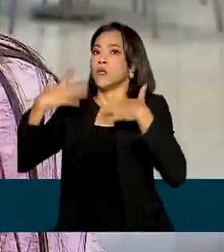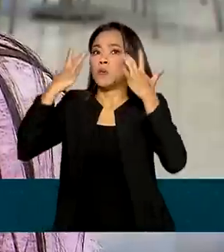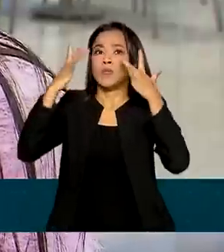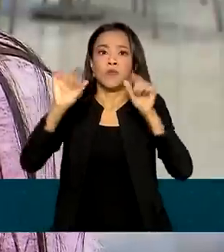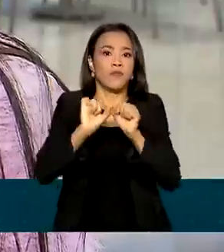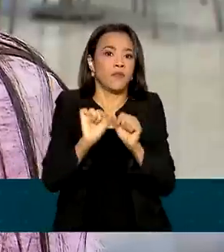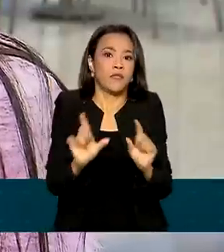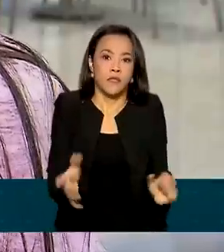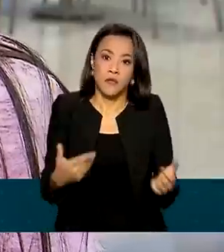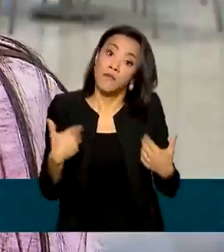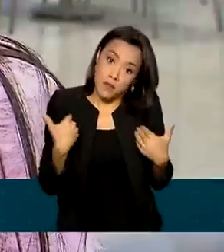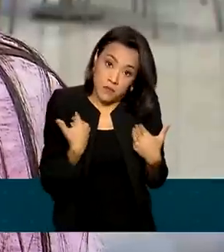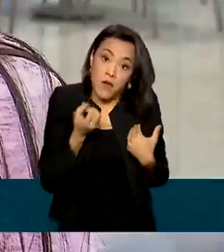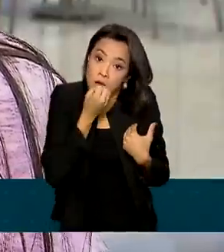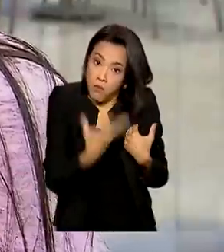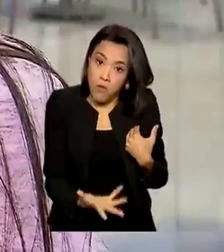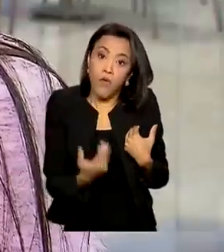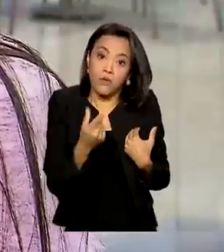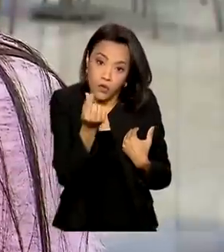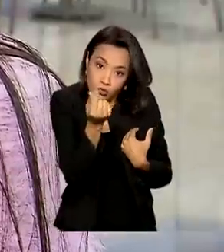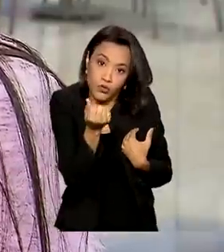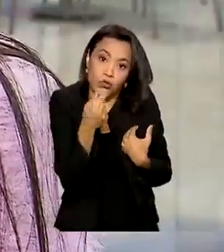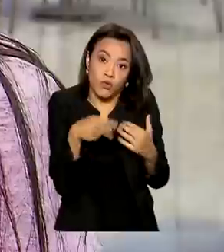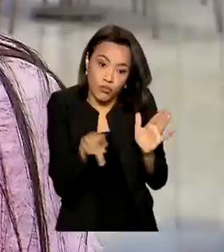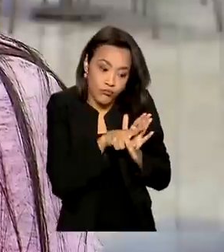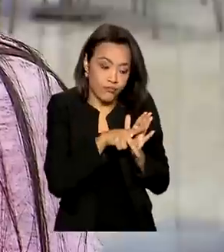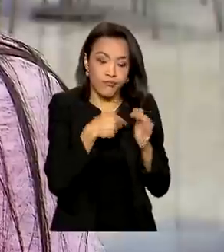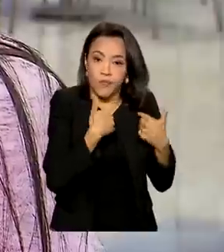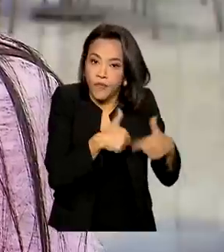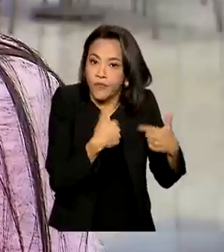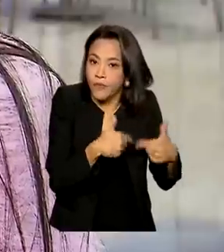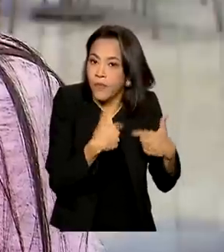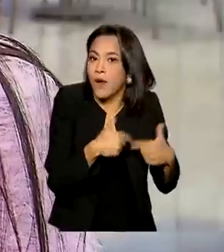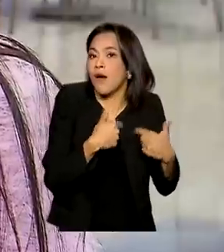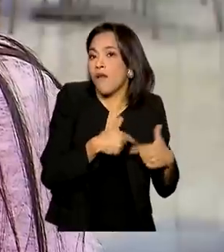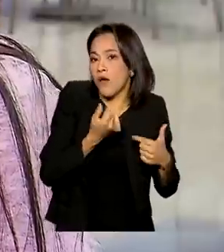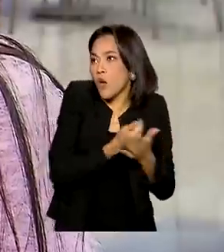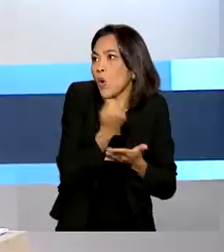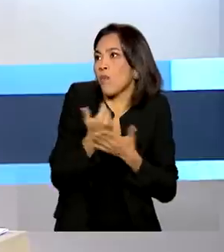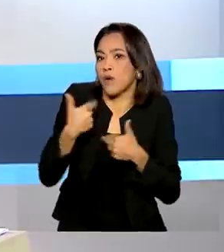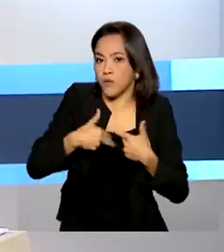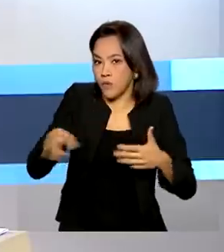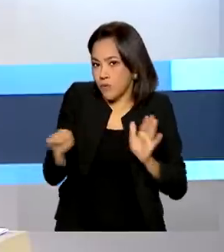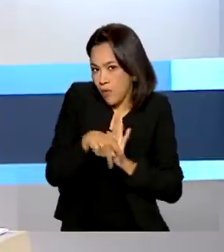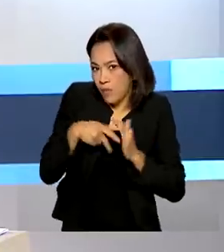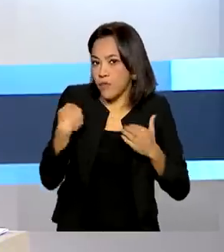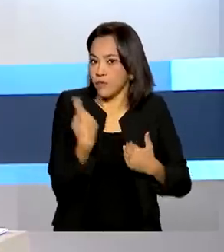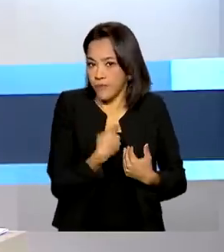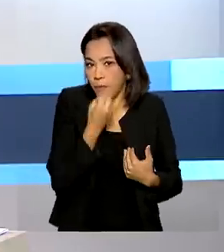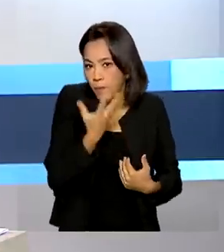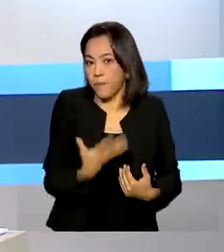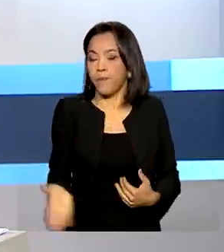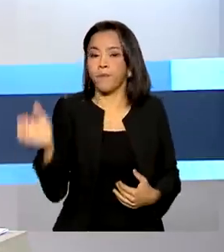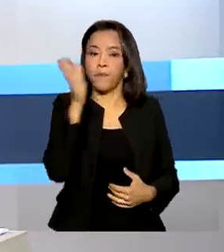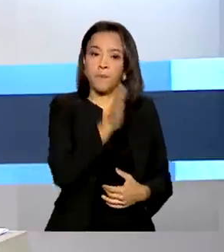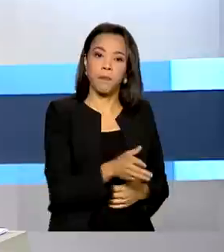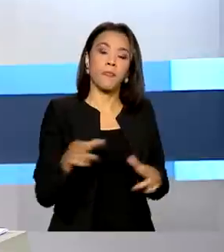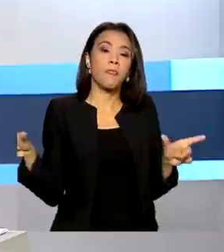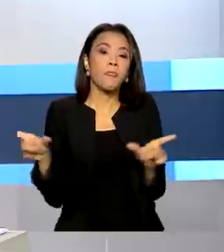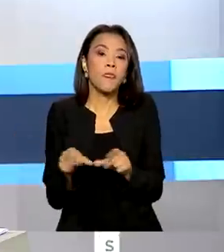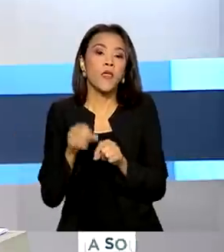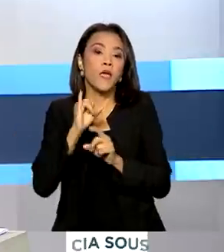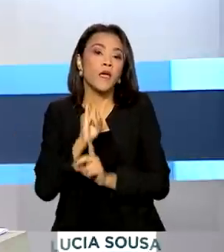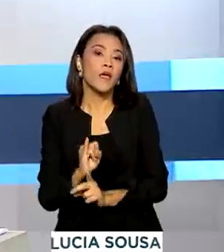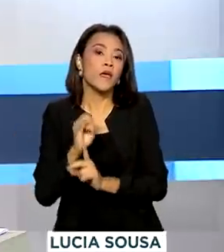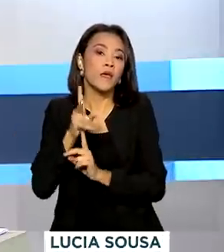pagar, né? Mas é sempre bom ter o dinheiro da gente, comprar as coisas da gente, muito bom. E o IPEA divulgou